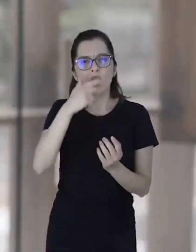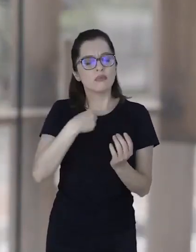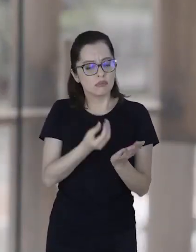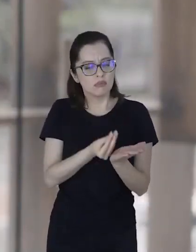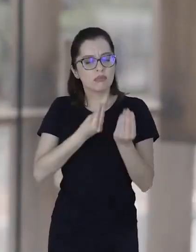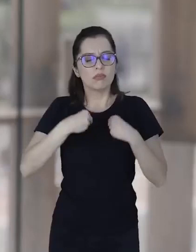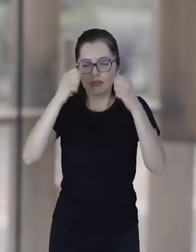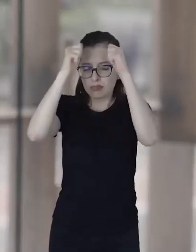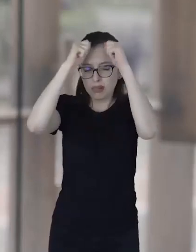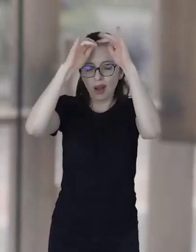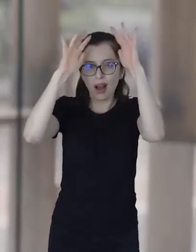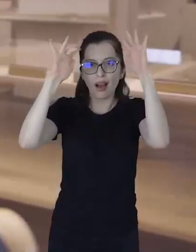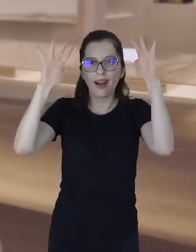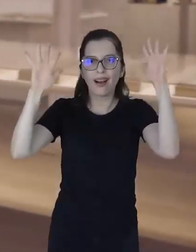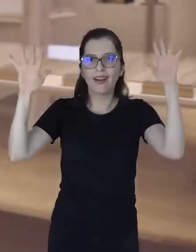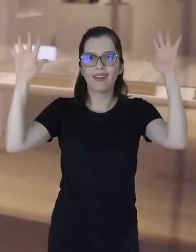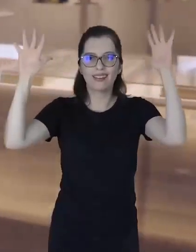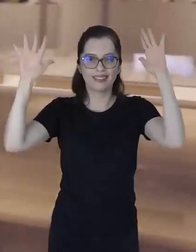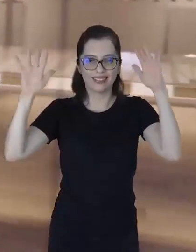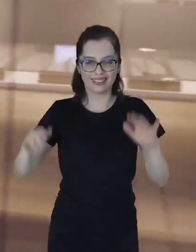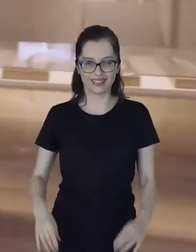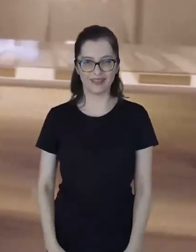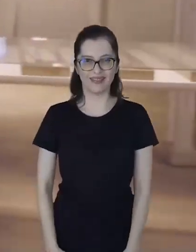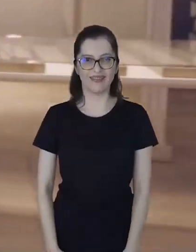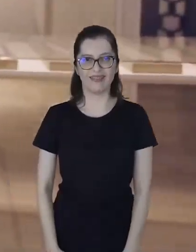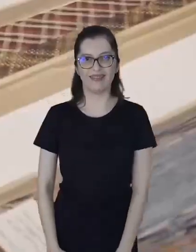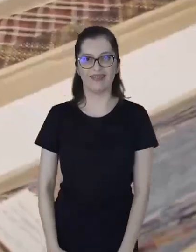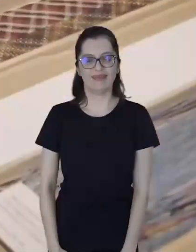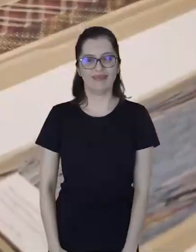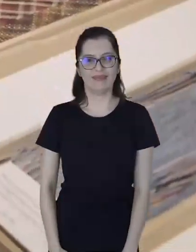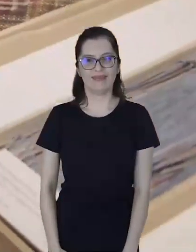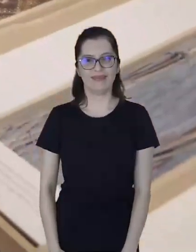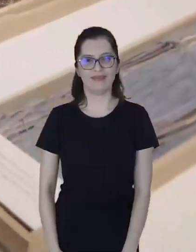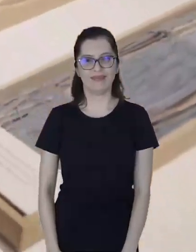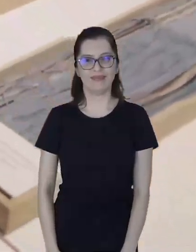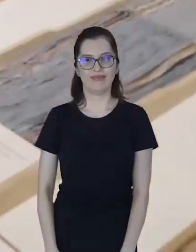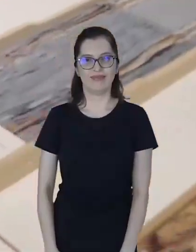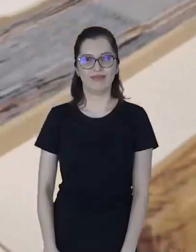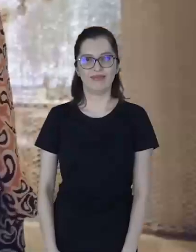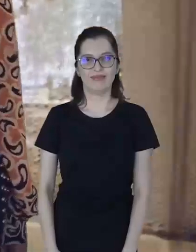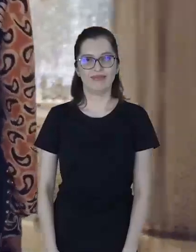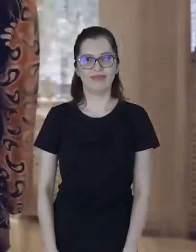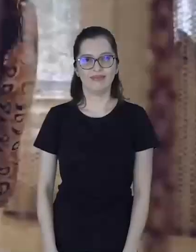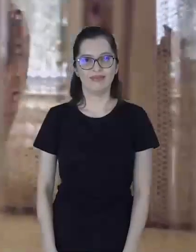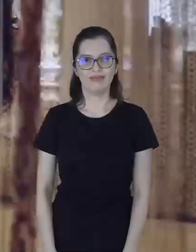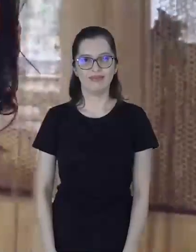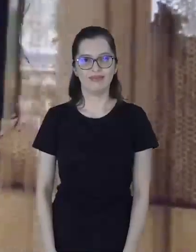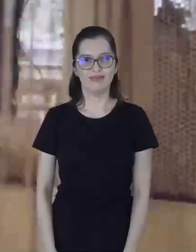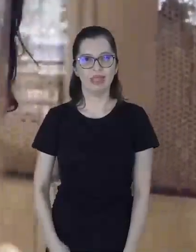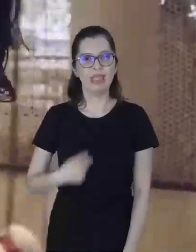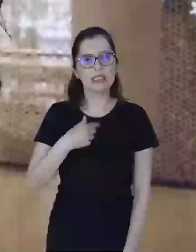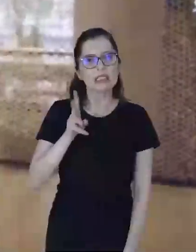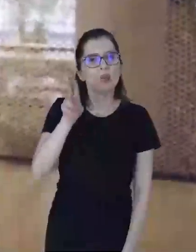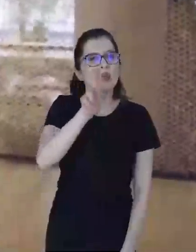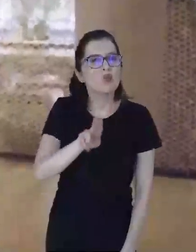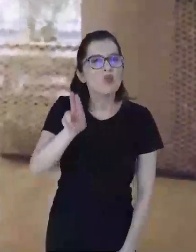uso dele poderia se expandir. Isa Meirelles, Relações Públicas. De vestido estampado, ela aprecia as peças de seda. Tem cabelos pretos, repicados e longos.